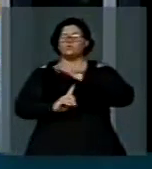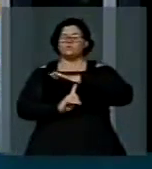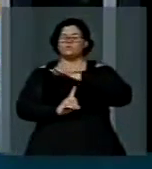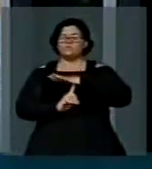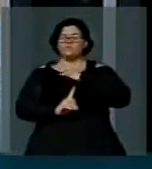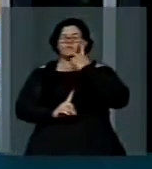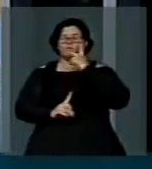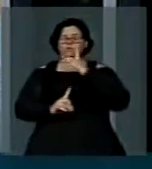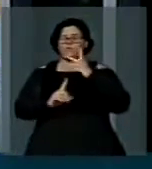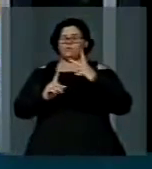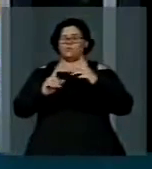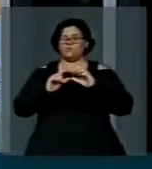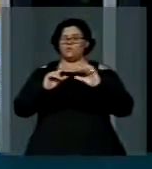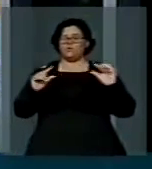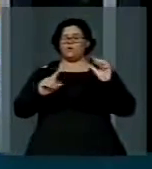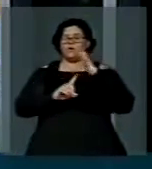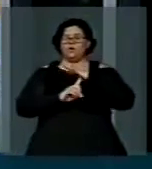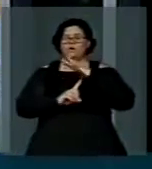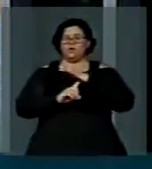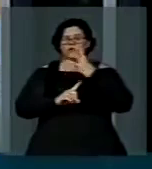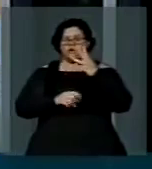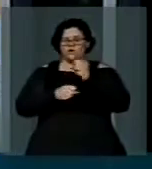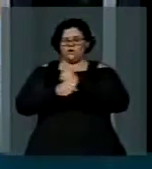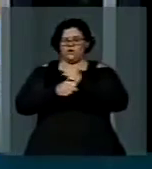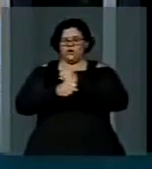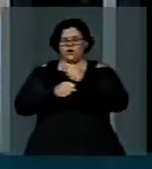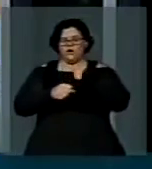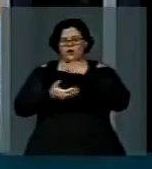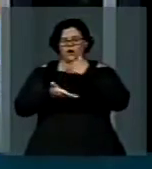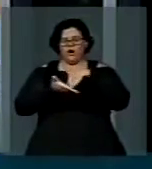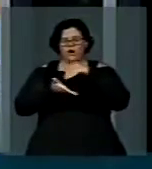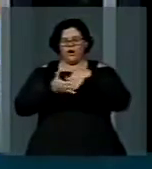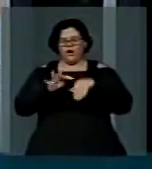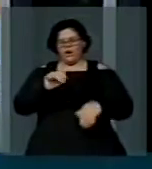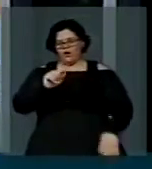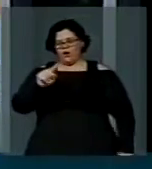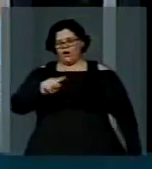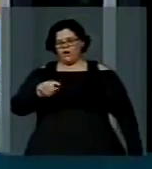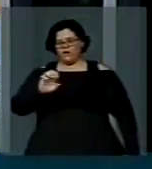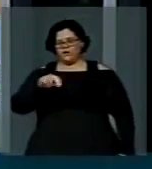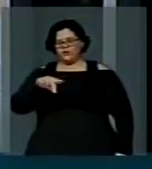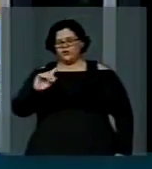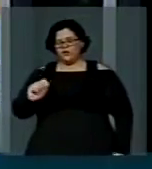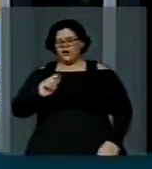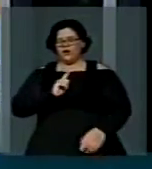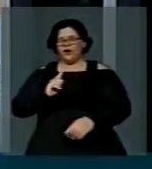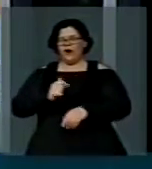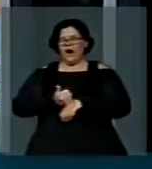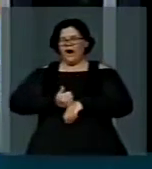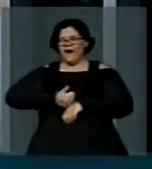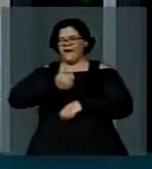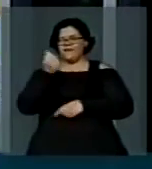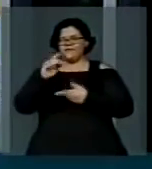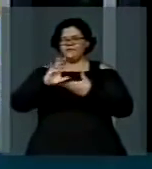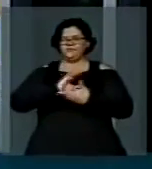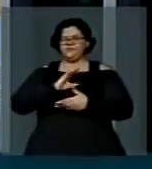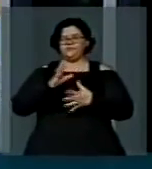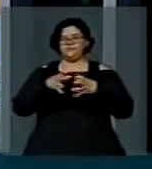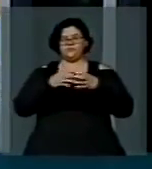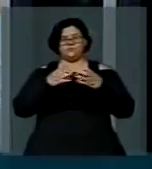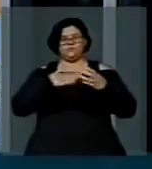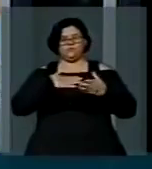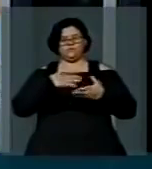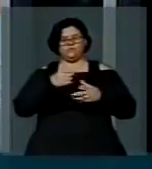nos três anos que eu estive na Secretaria da Fazenda, teve o melhor desempenho de arrecadação do país. Devo isso à minha